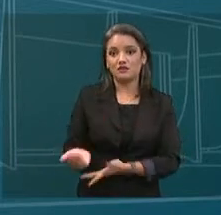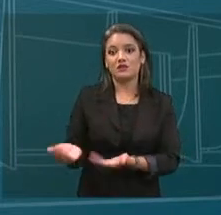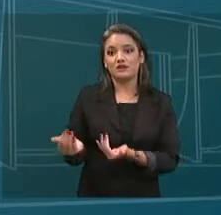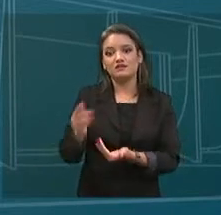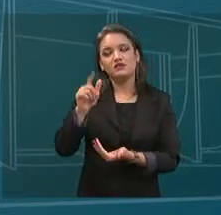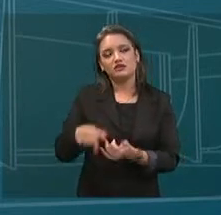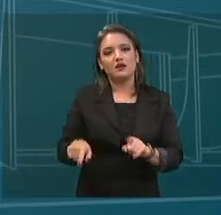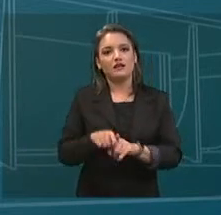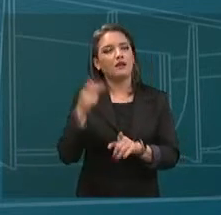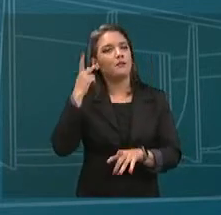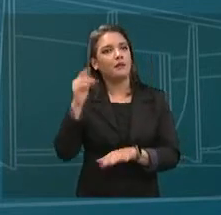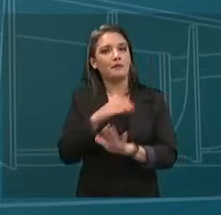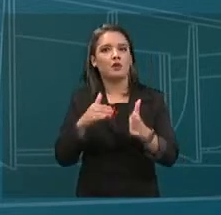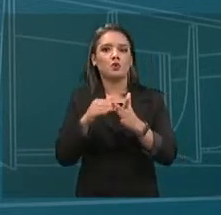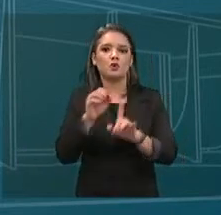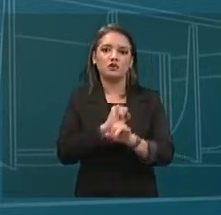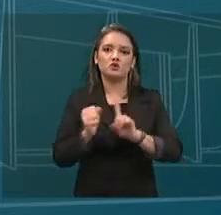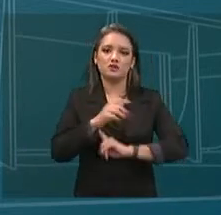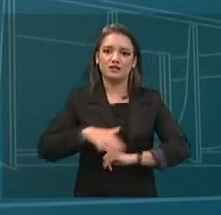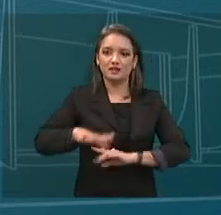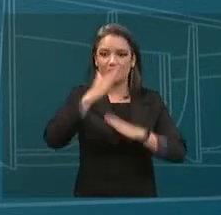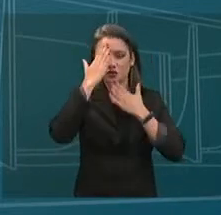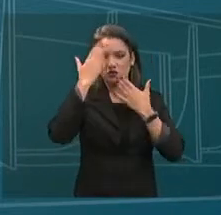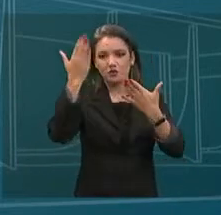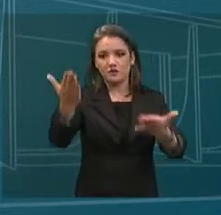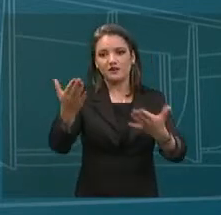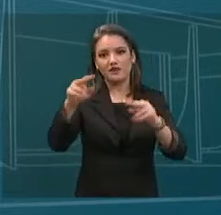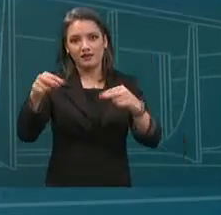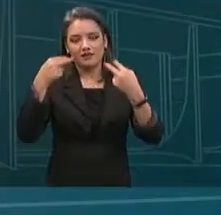melhor para toda a sociedade. Agradeço a sua escuta. Muito obrigada. Obrigada. Obrigada. Obrigada.